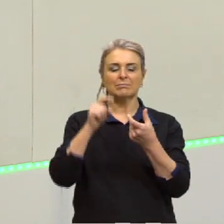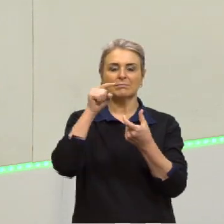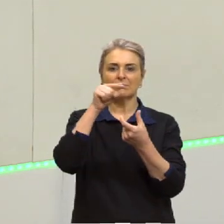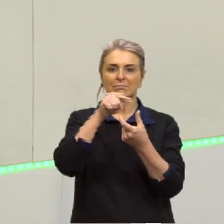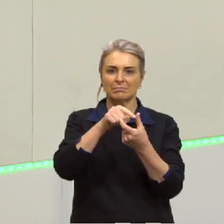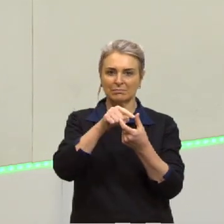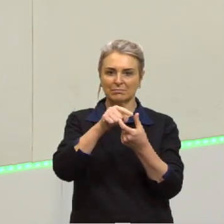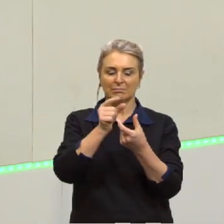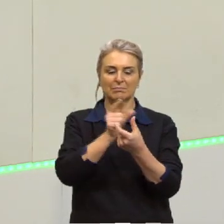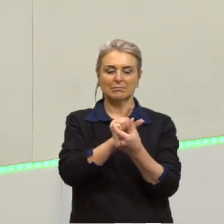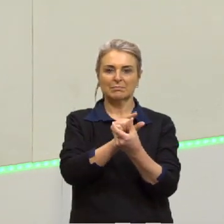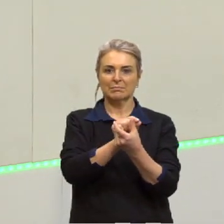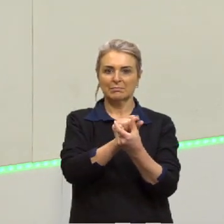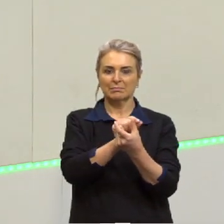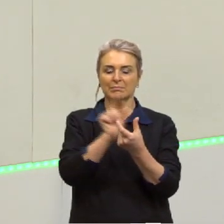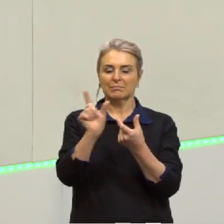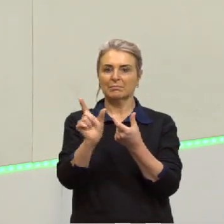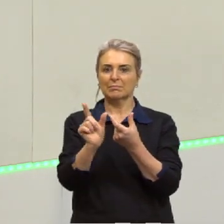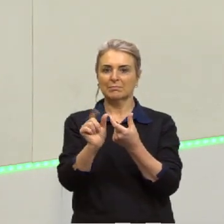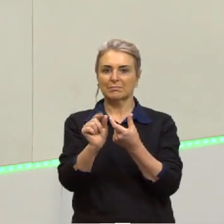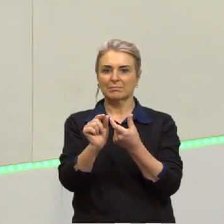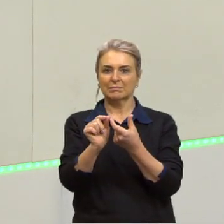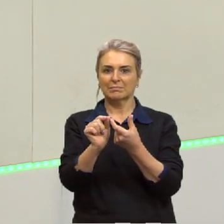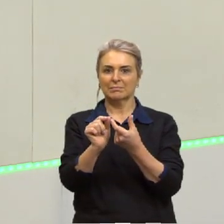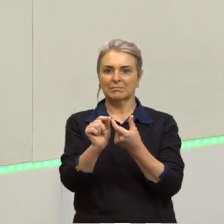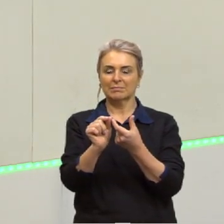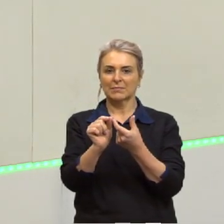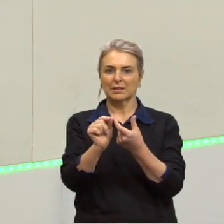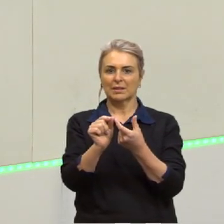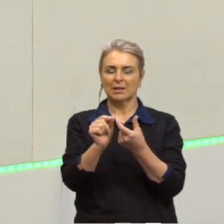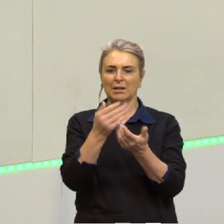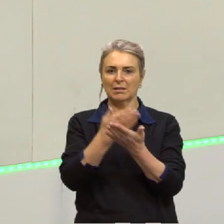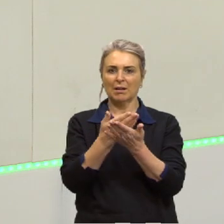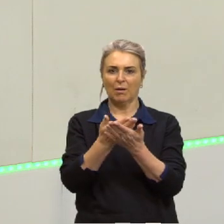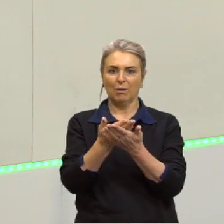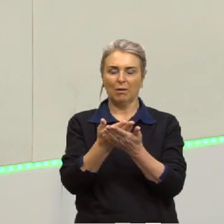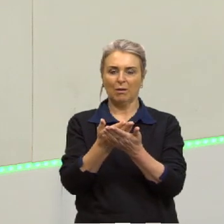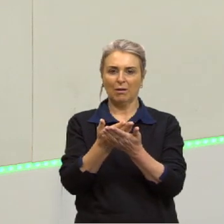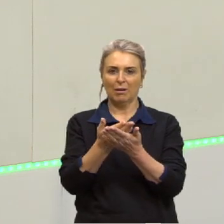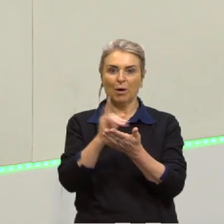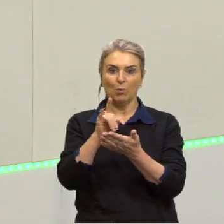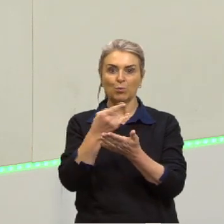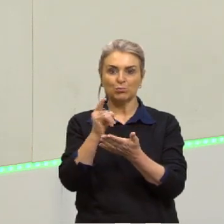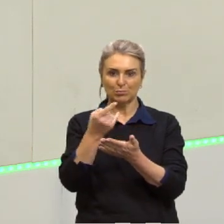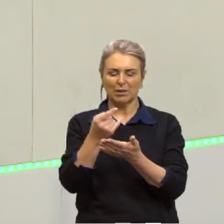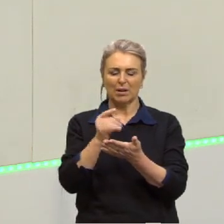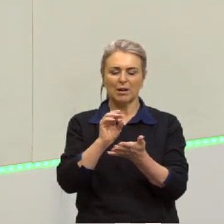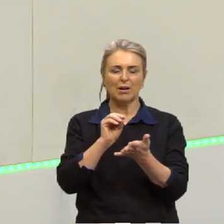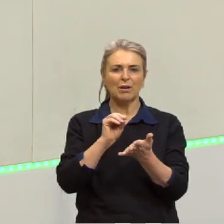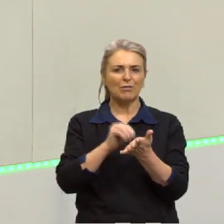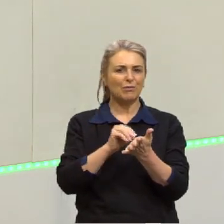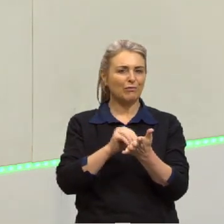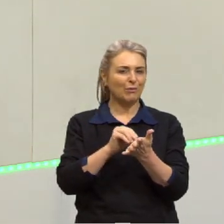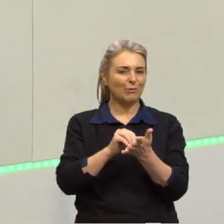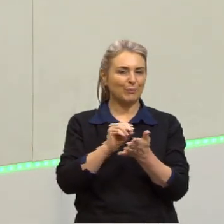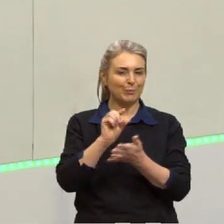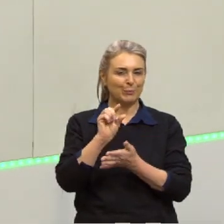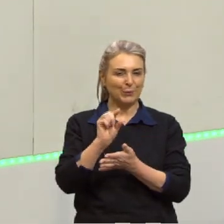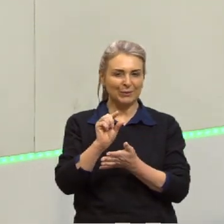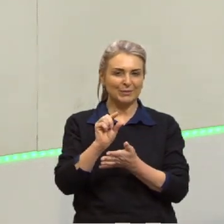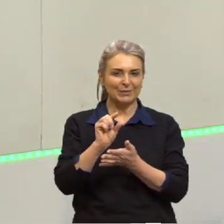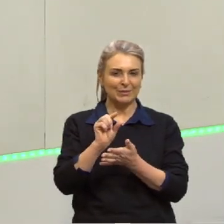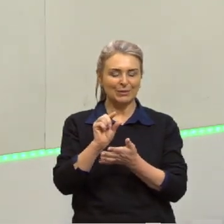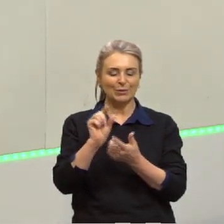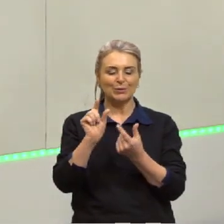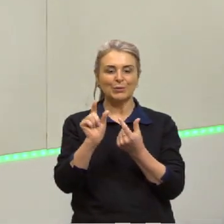a prefixos e a sufixos. E na aula anterior, eu comentei com vocês que havia faltado que nós trabalhássemos, então,